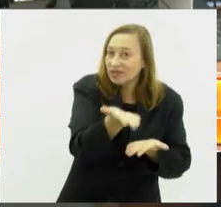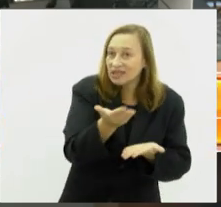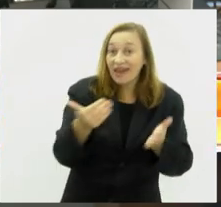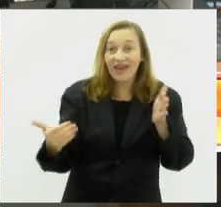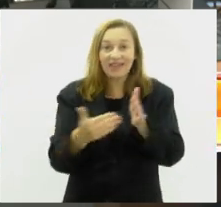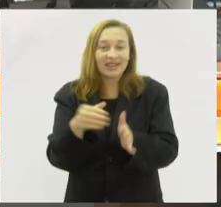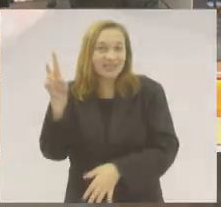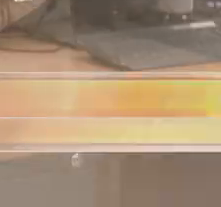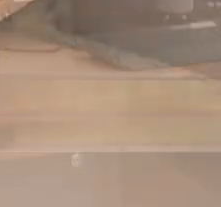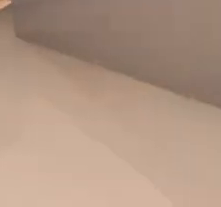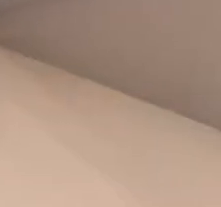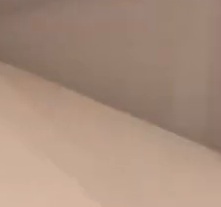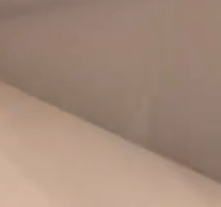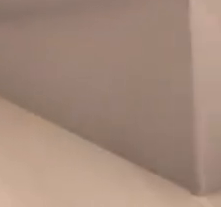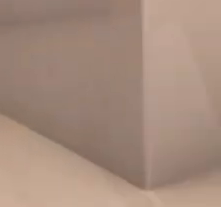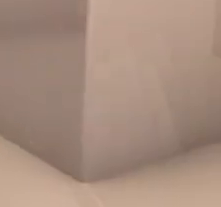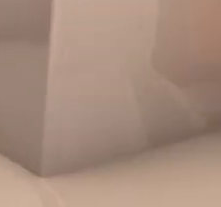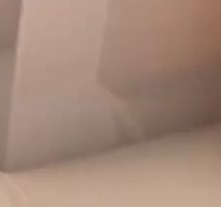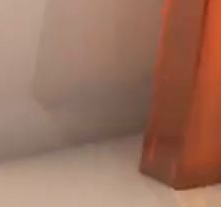segunda-feira.